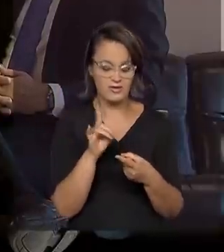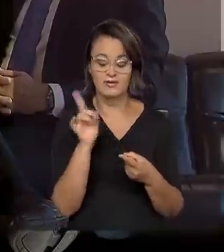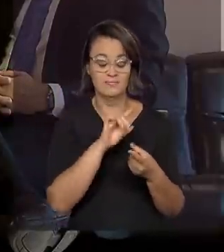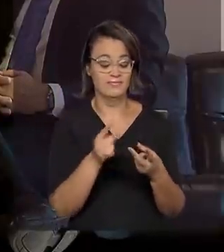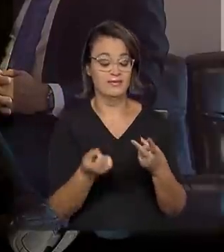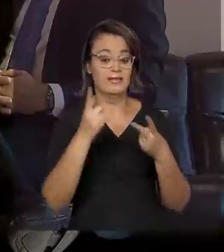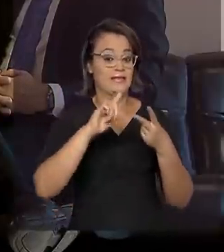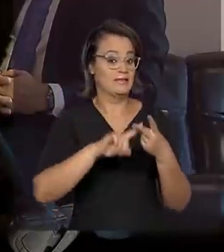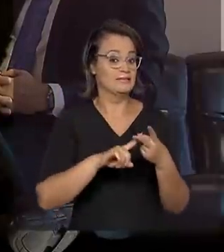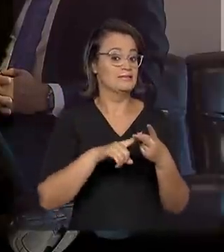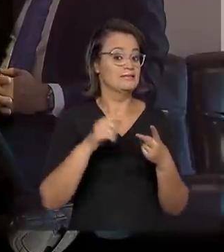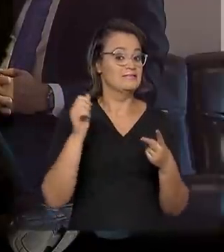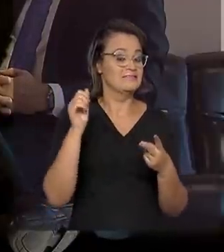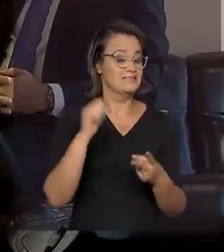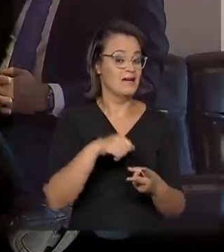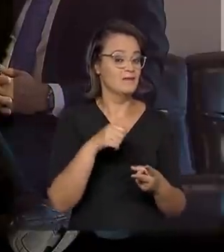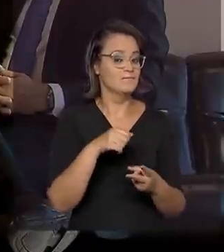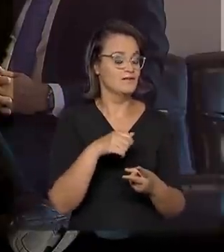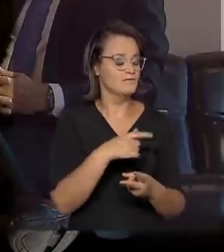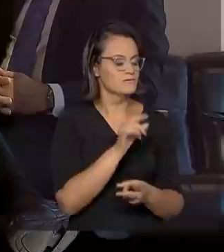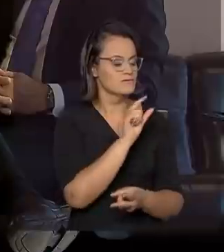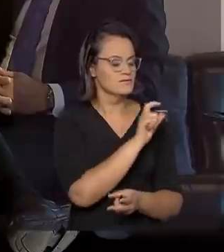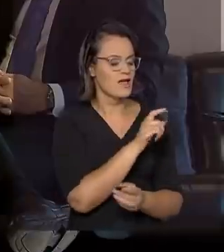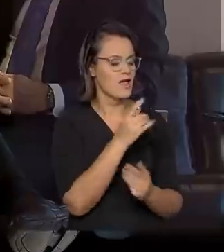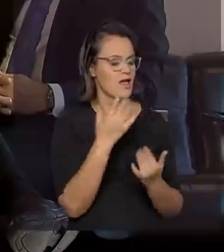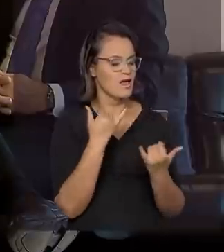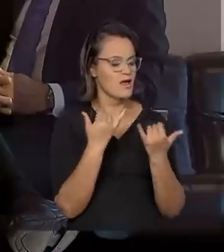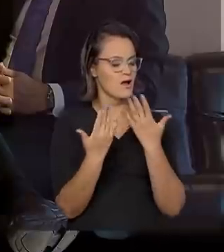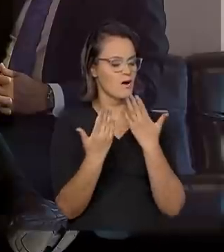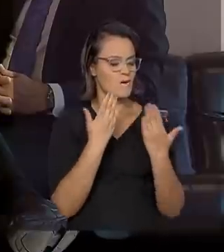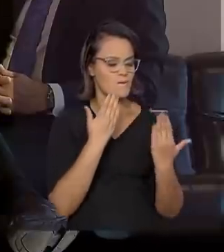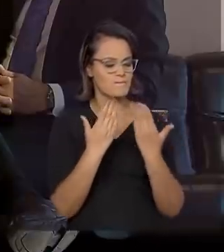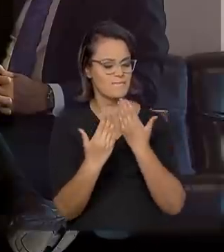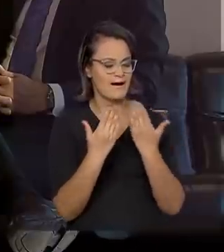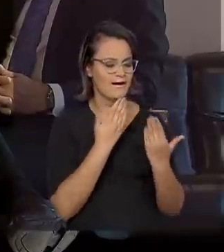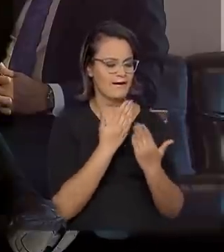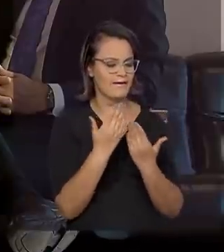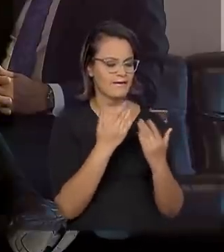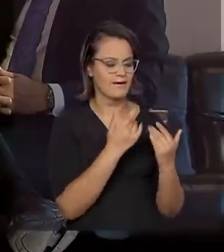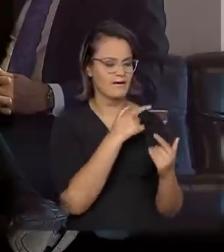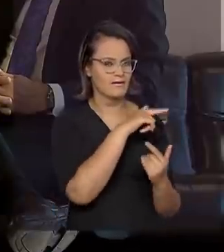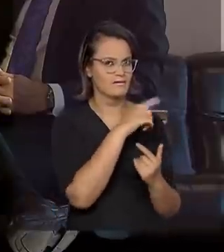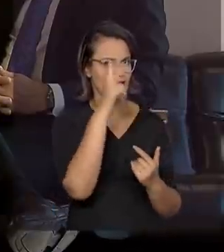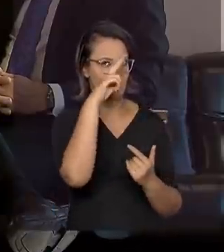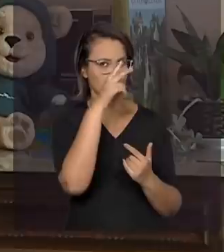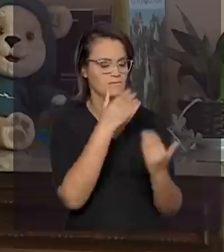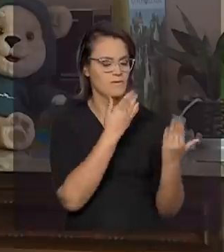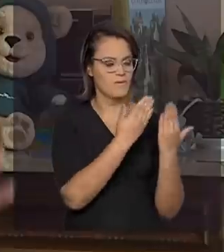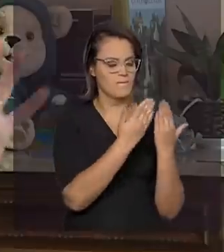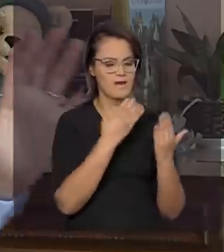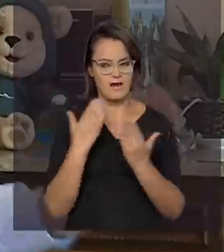provar que é capaz de fazer inferências diretas, ou seja, relacionar os elementos textuais.